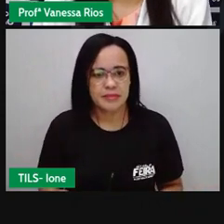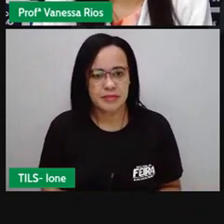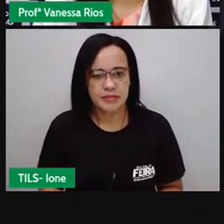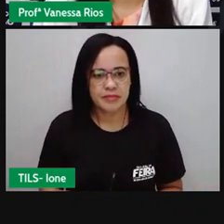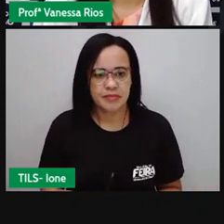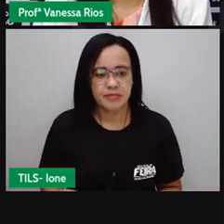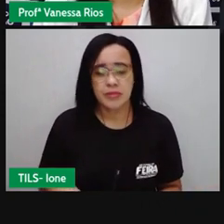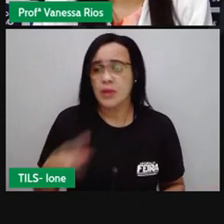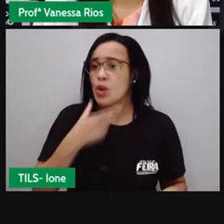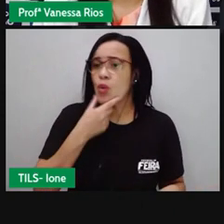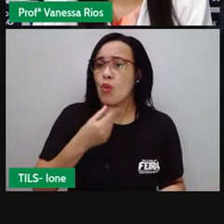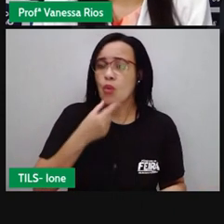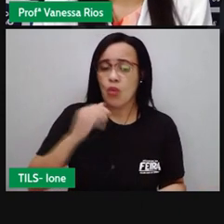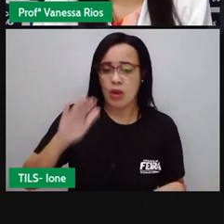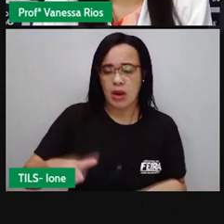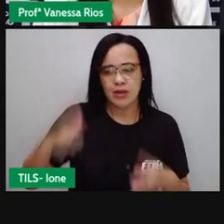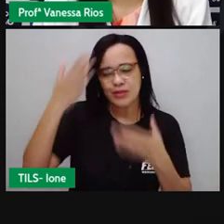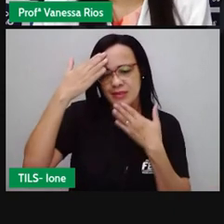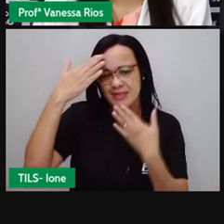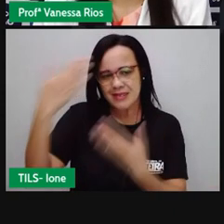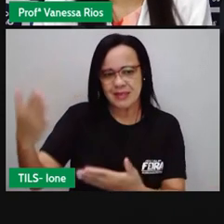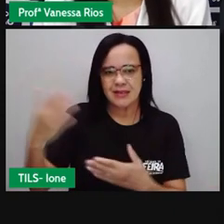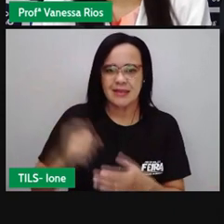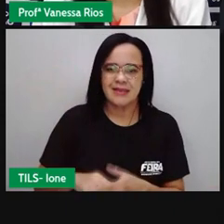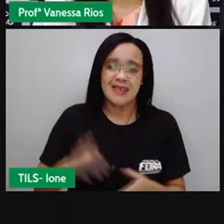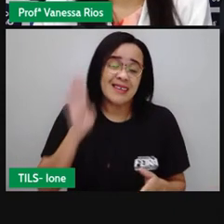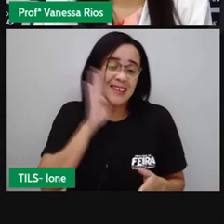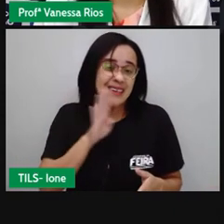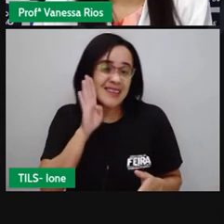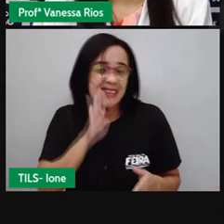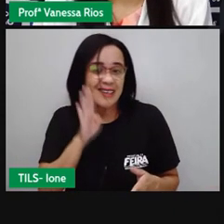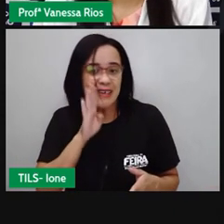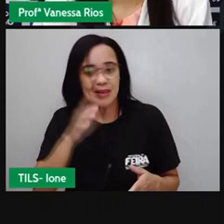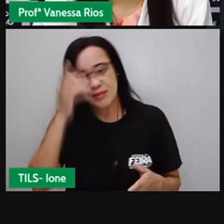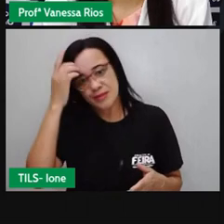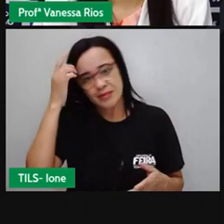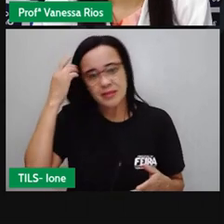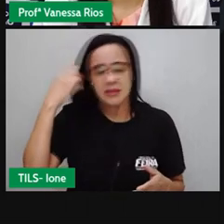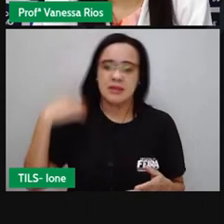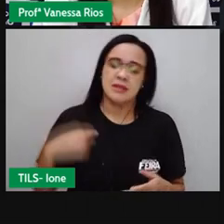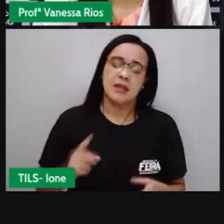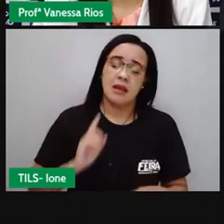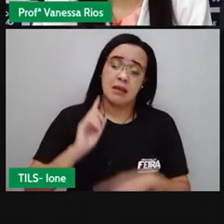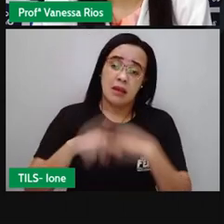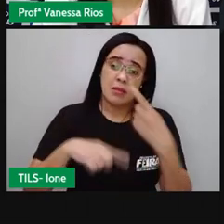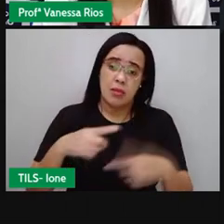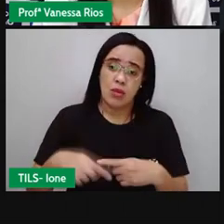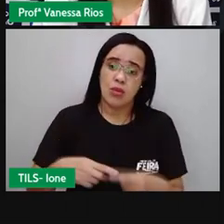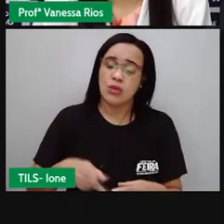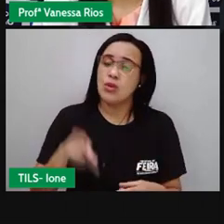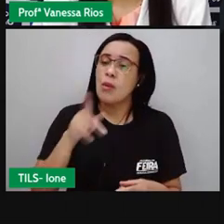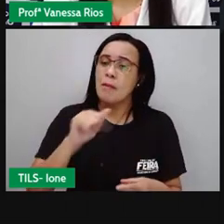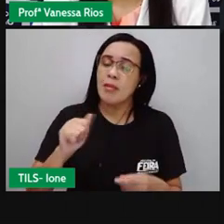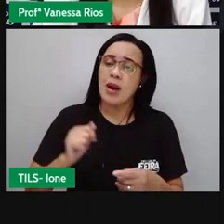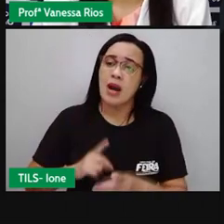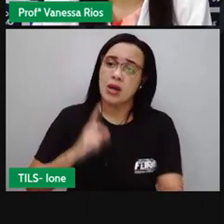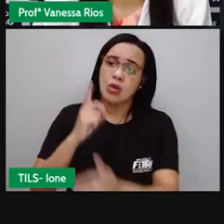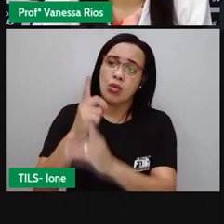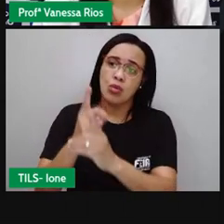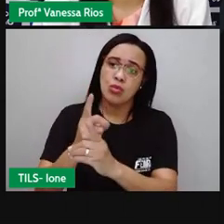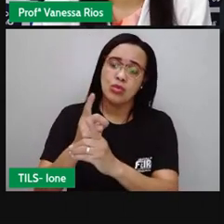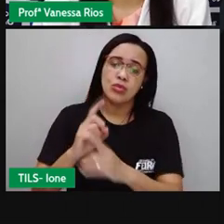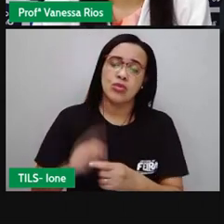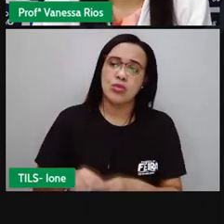O garoto agradeceu, disse, legal de novo. E dali a pouco, o pai o encontrou na frente da